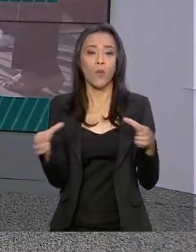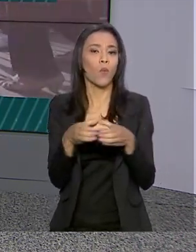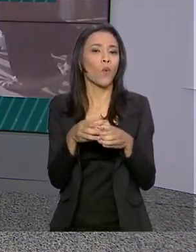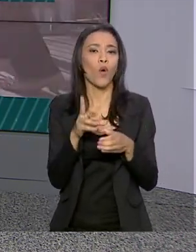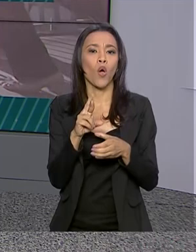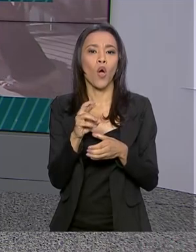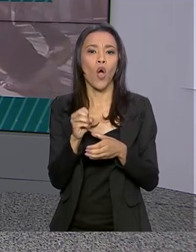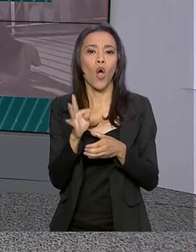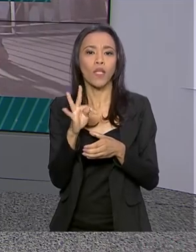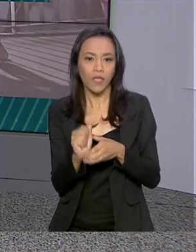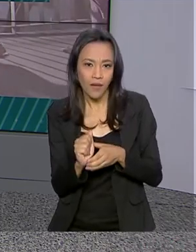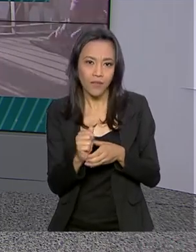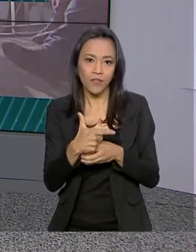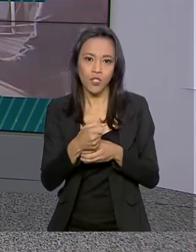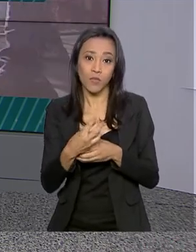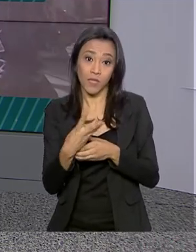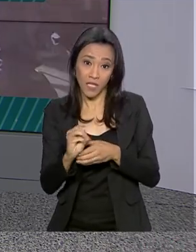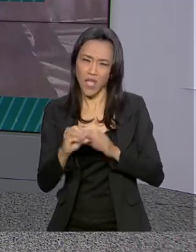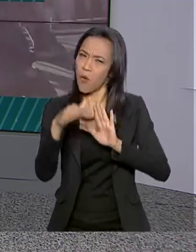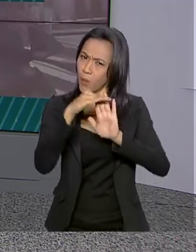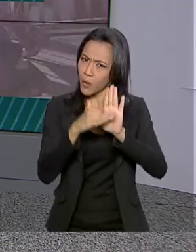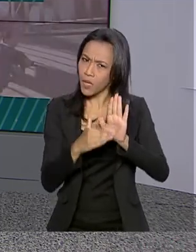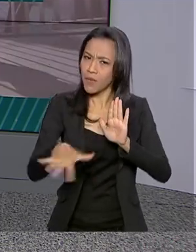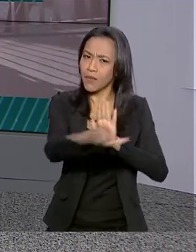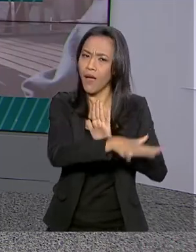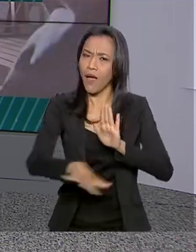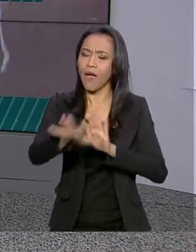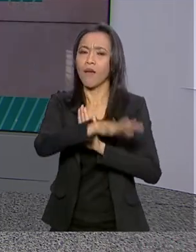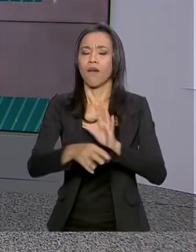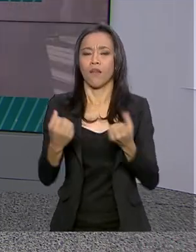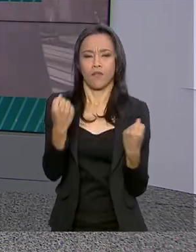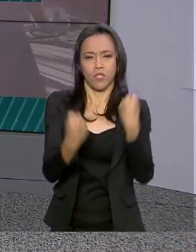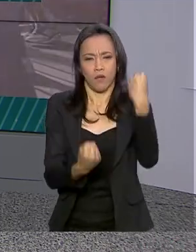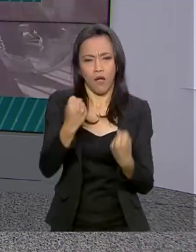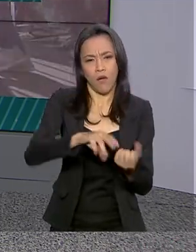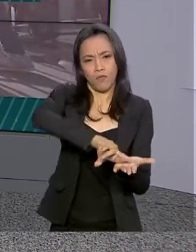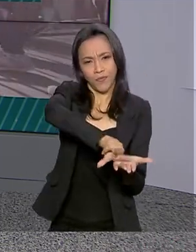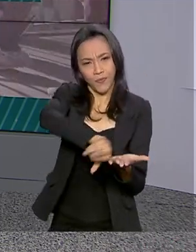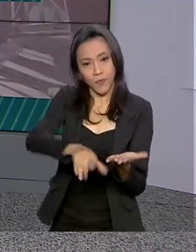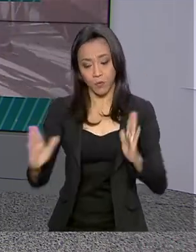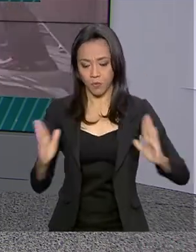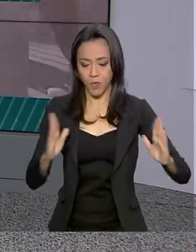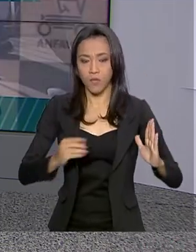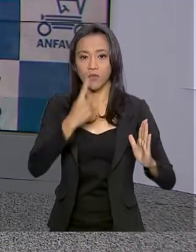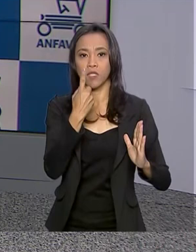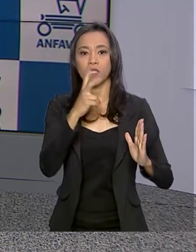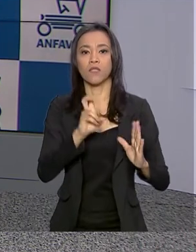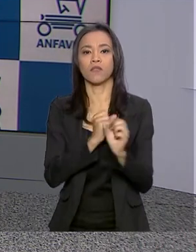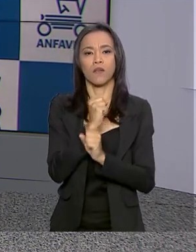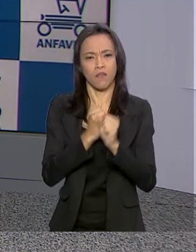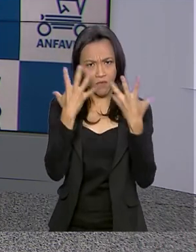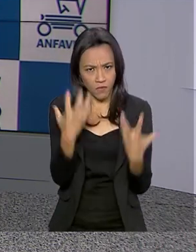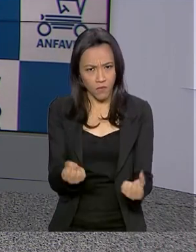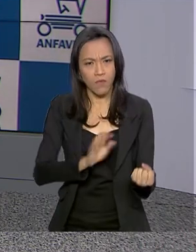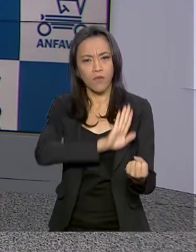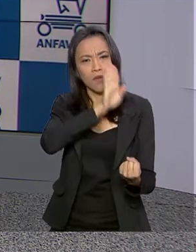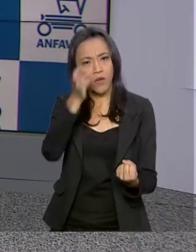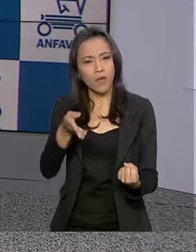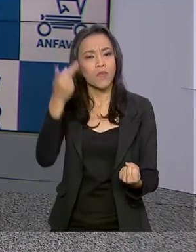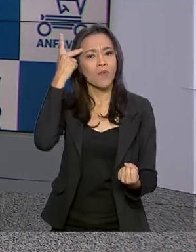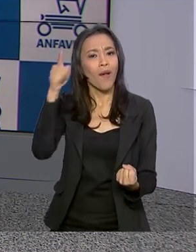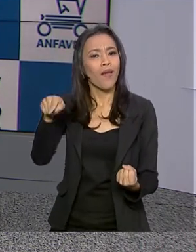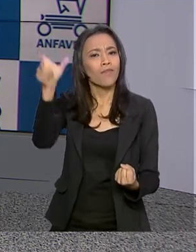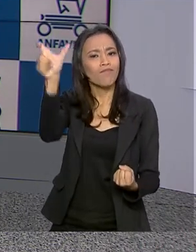o programa que pretende modernizar o setor automobilístico nos próximos 15 anos. Vamos então até São Paulo. Ricardo Ferraz traz os